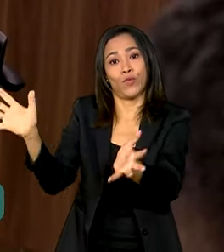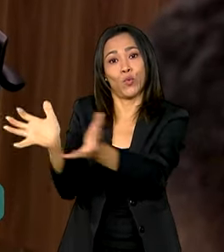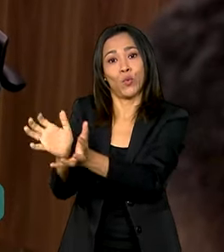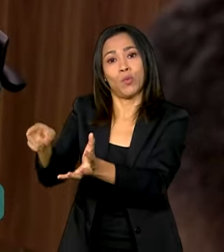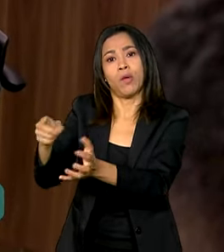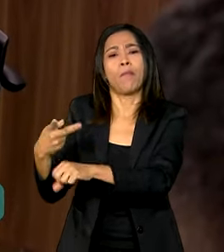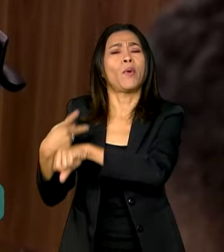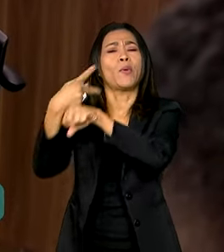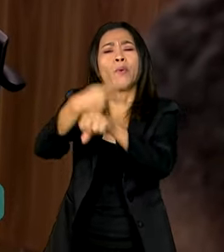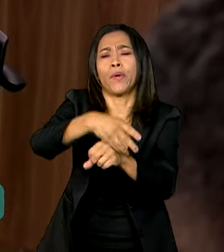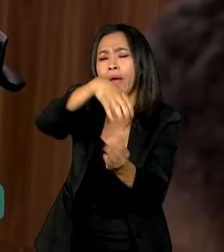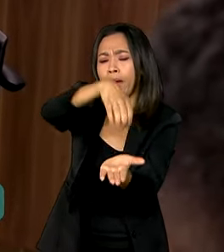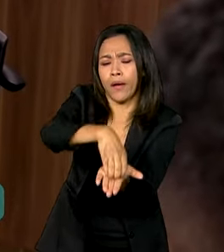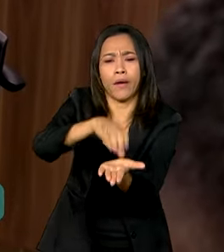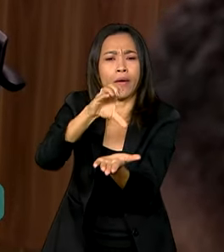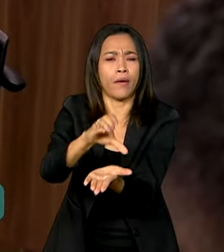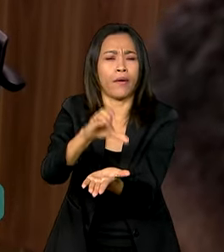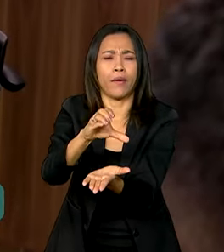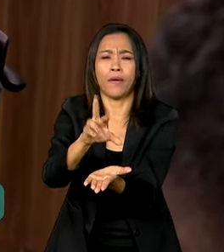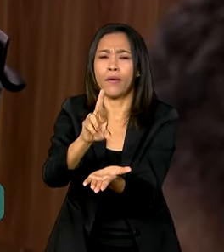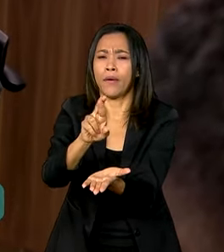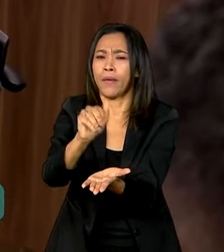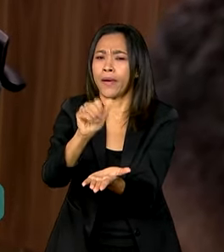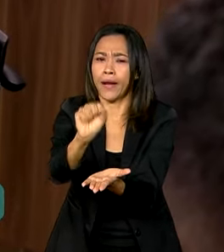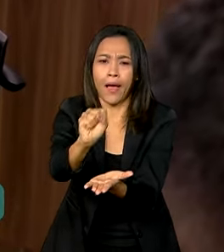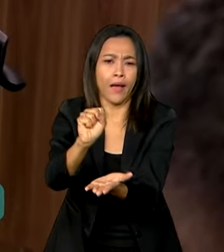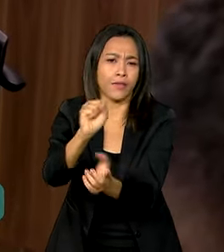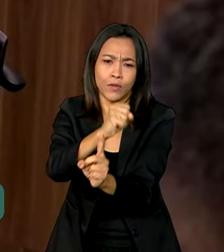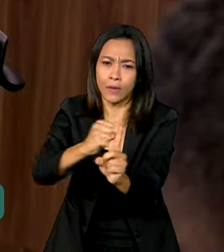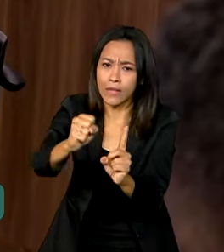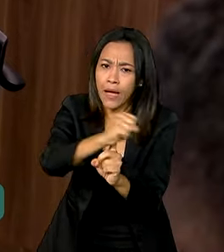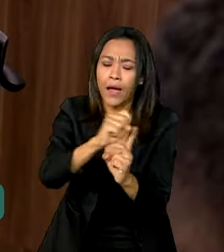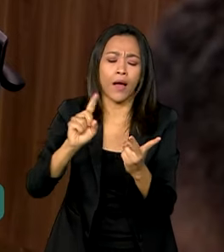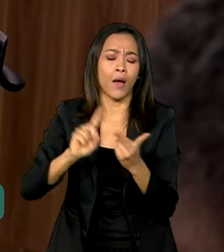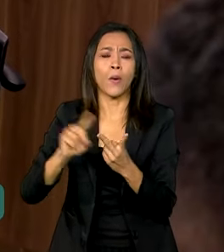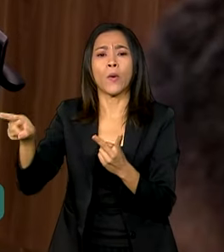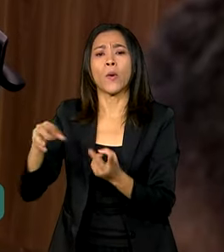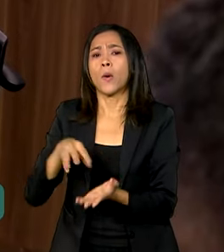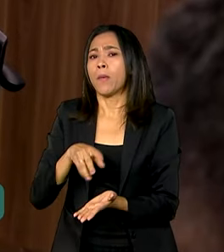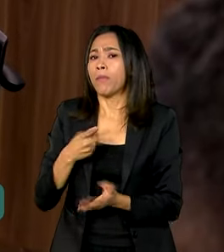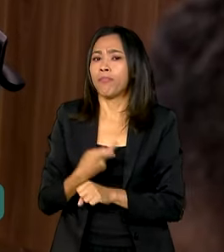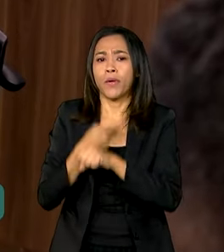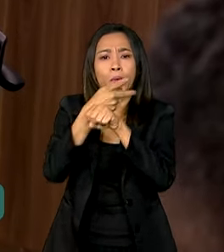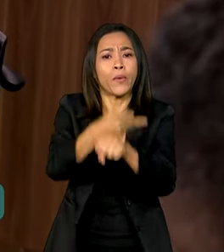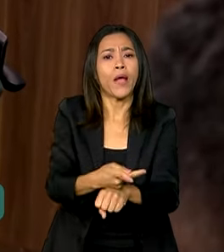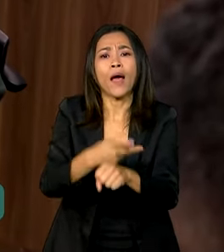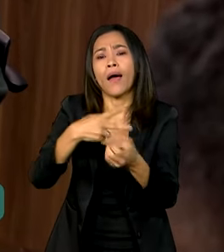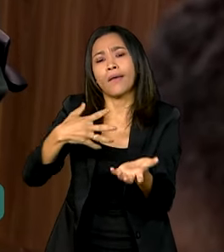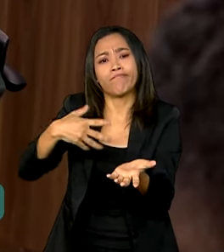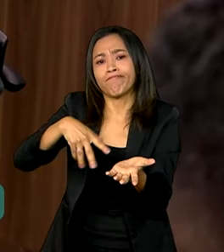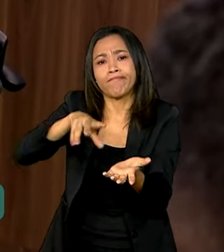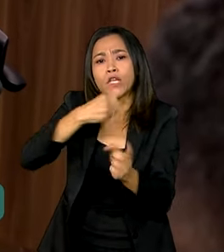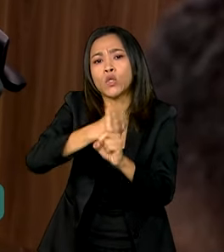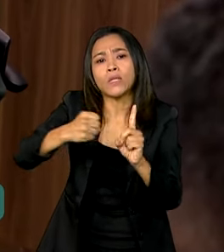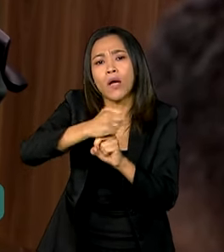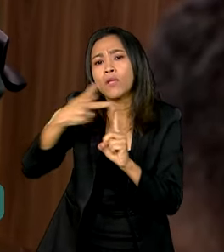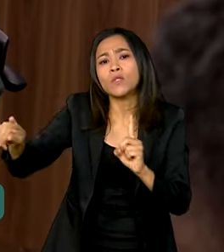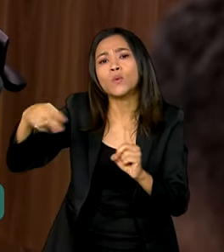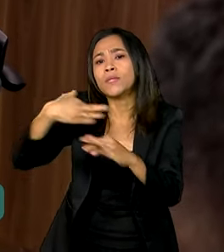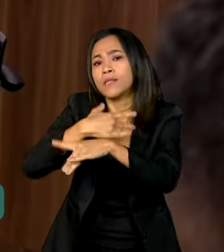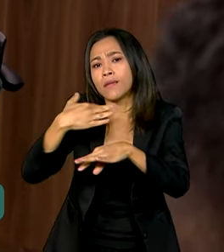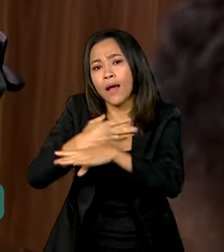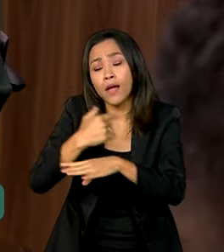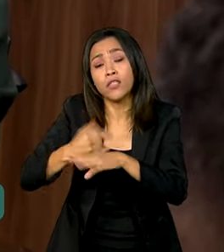CRAS, no Centro de Referência de Assistência Social, ou no Posto de Atendimento do Cadastro Único da sua cidade, fazer a inscrição